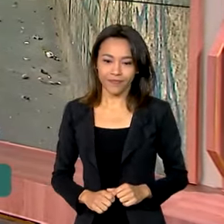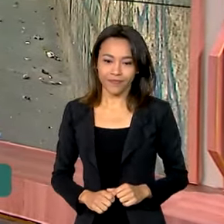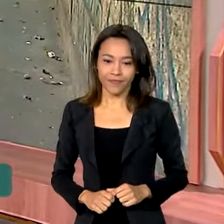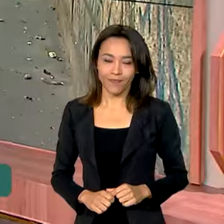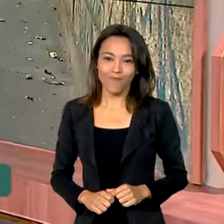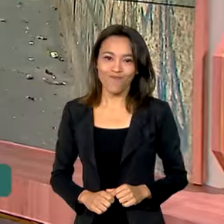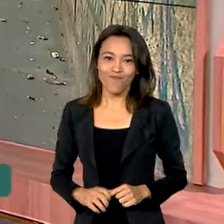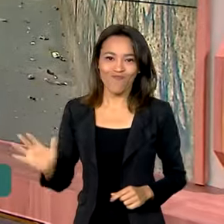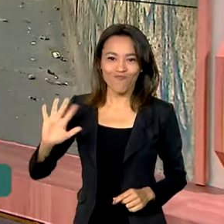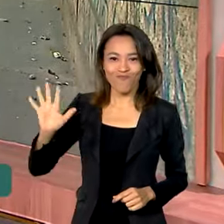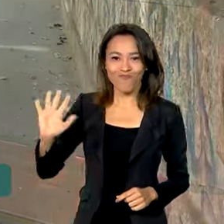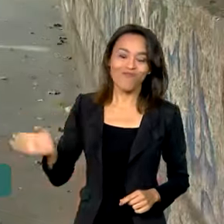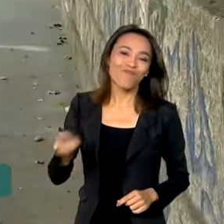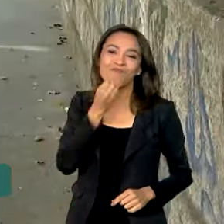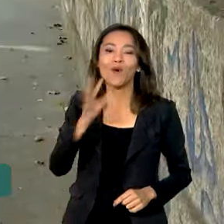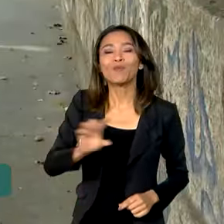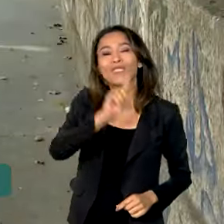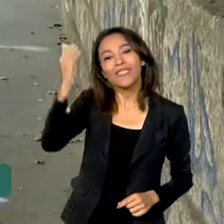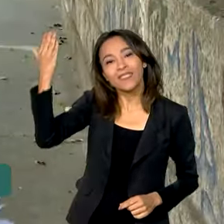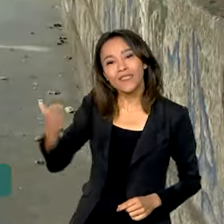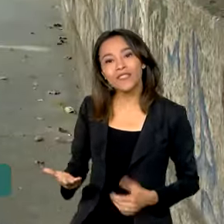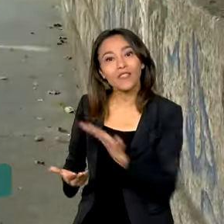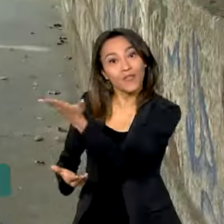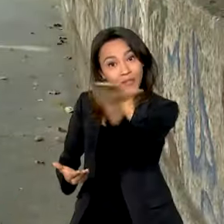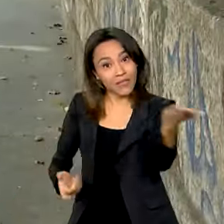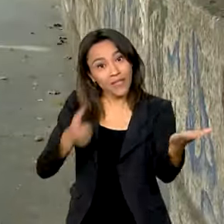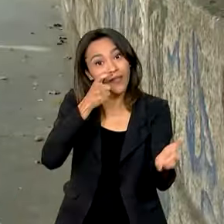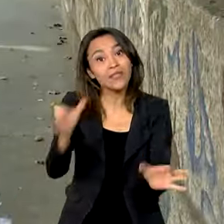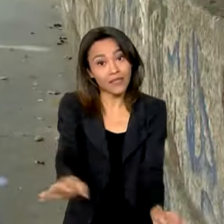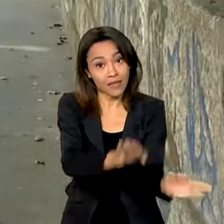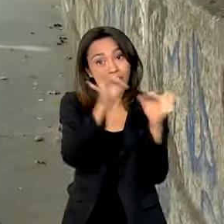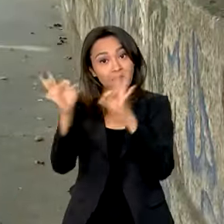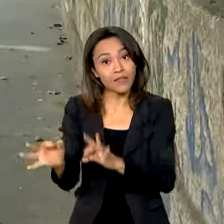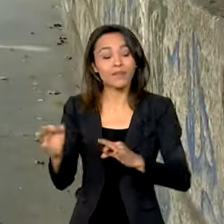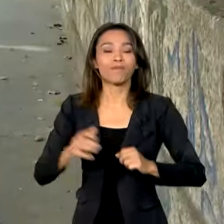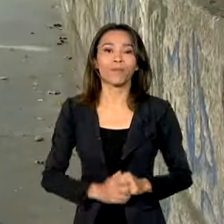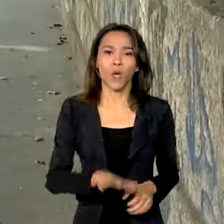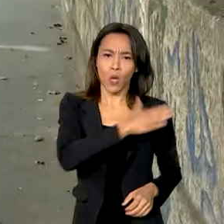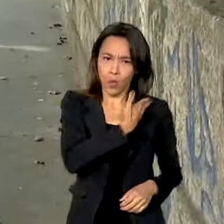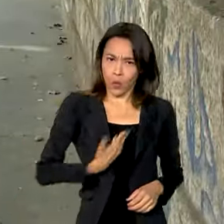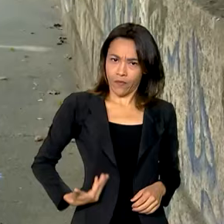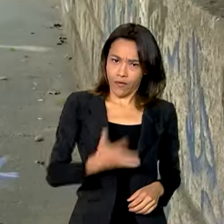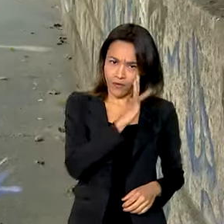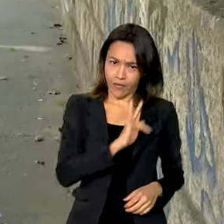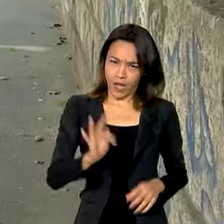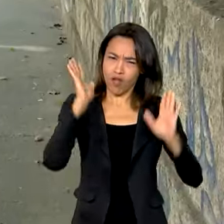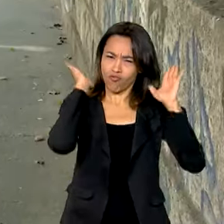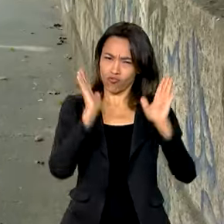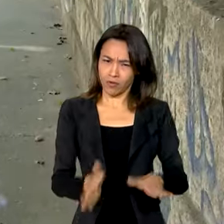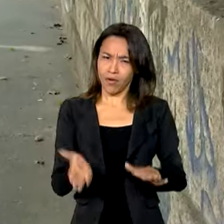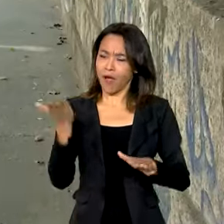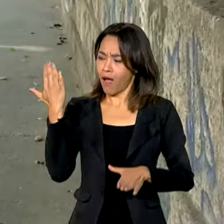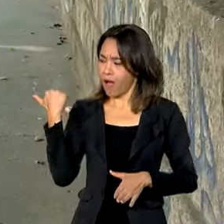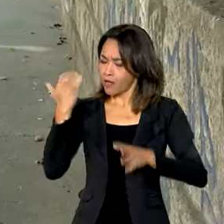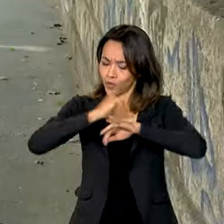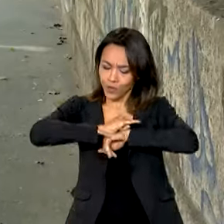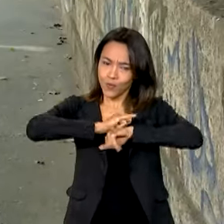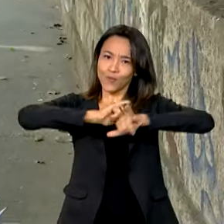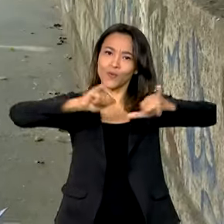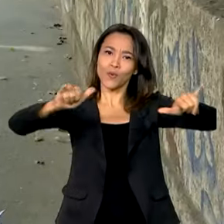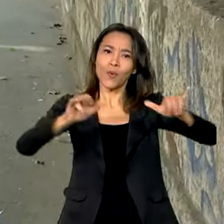Oi, Vanessa. Bom dia para você e para todos que nos acompanham. O governo federal já divulgou o resultado